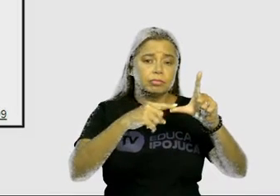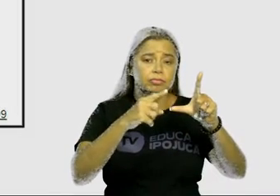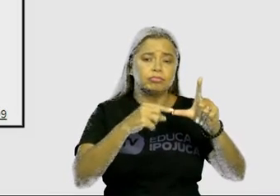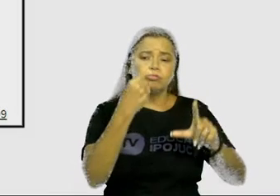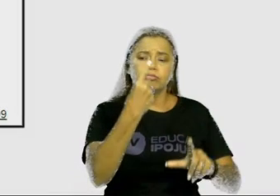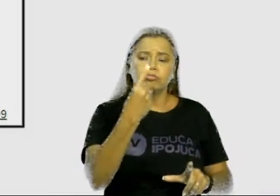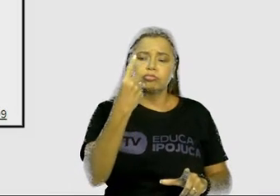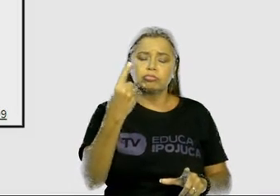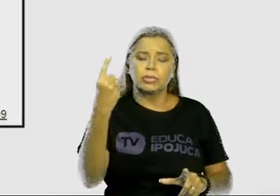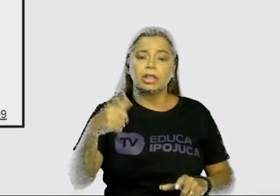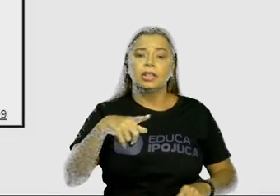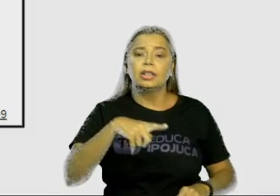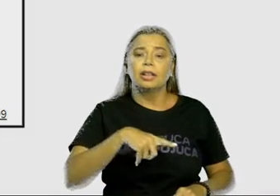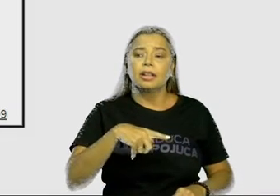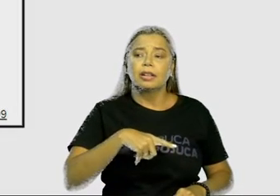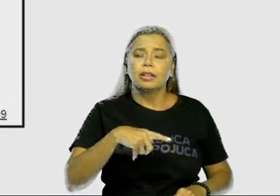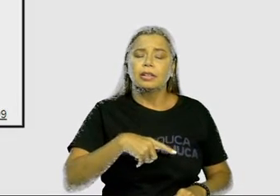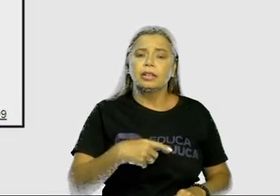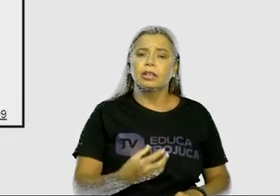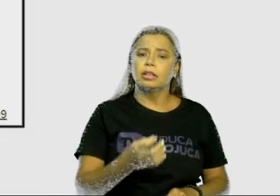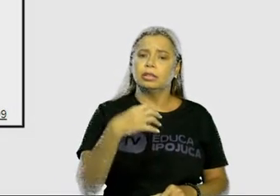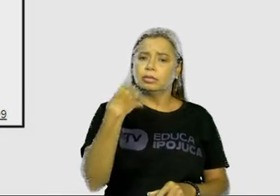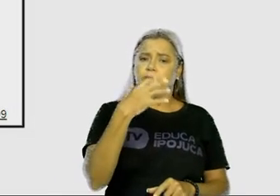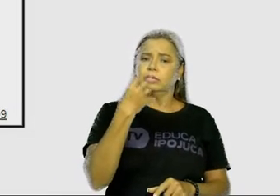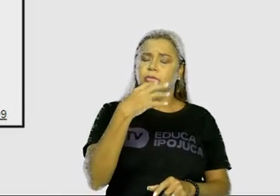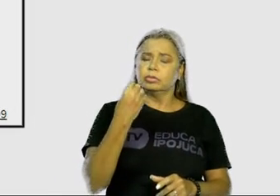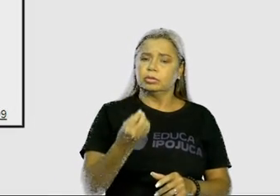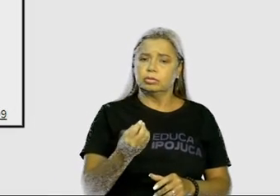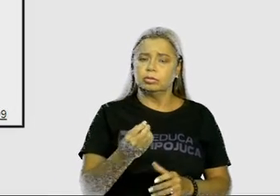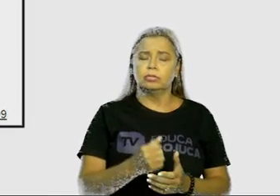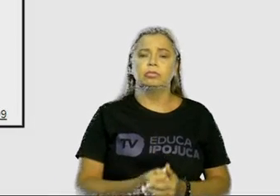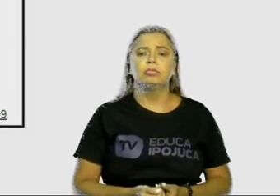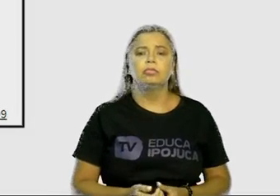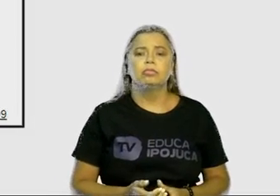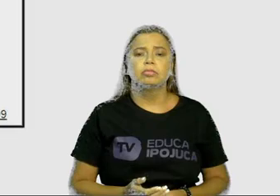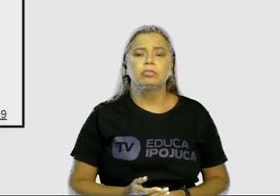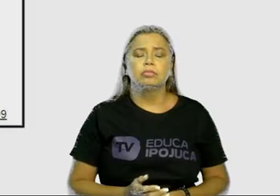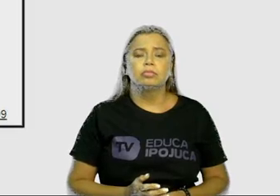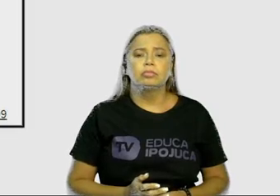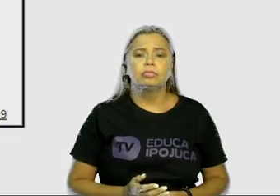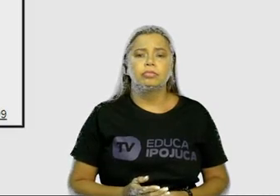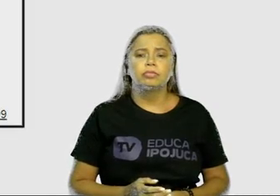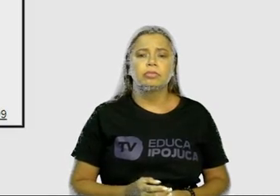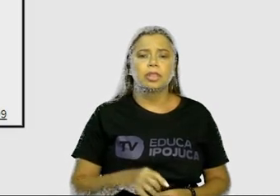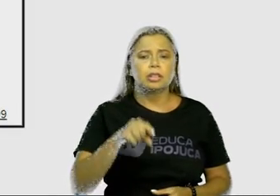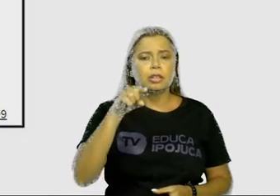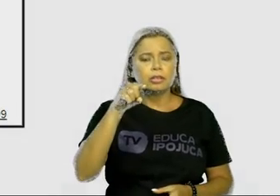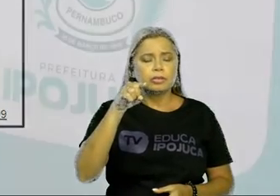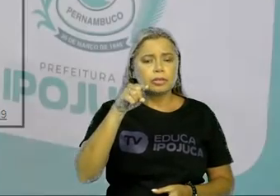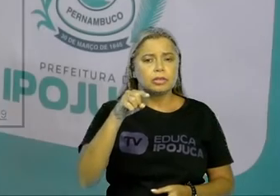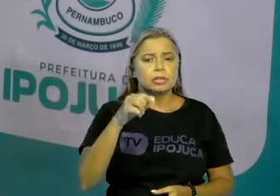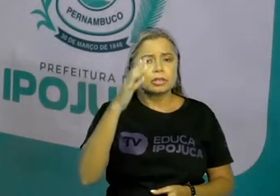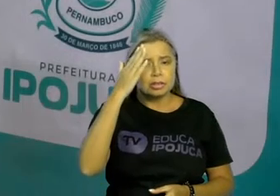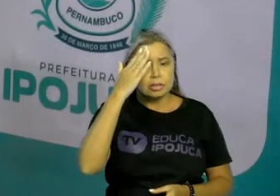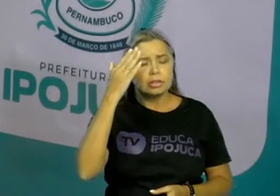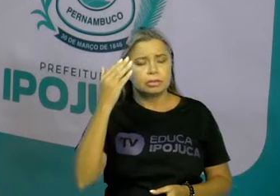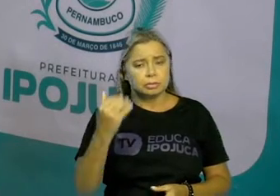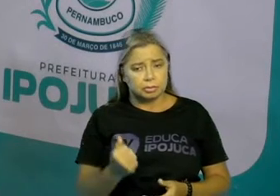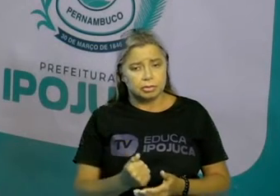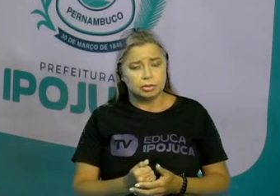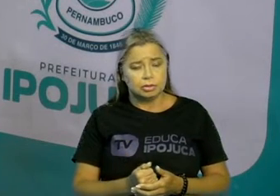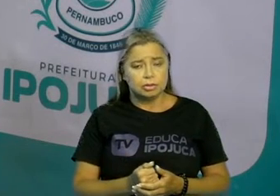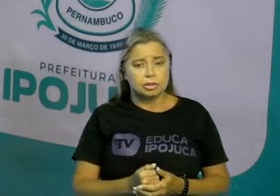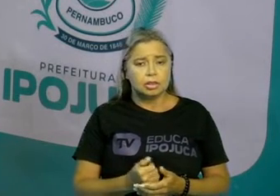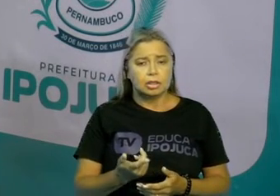Seria isso mesmo? Cada letra tem seu som? Você já parou para perceber quando